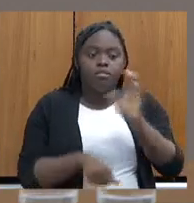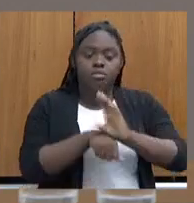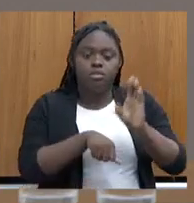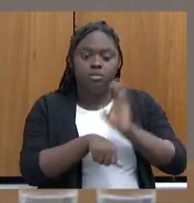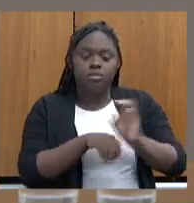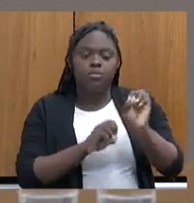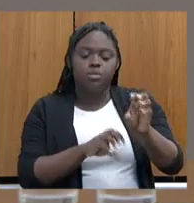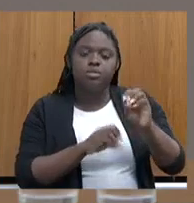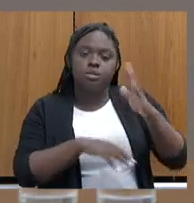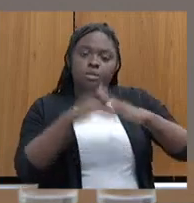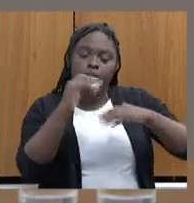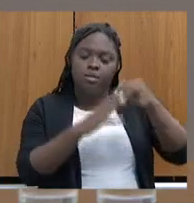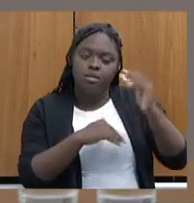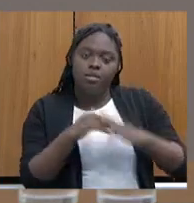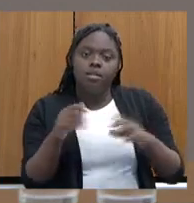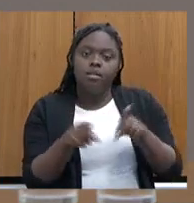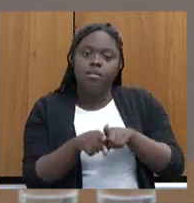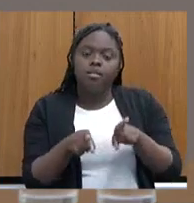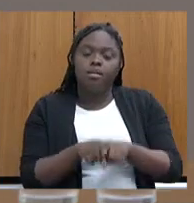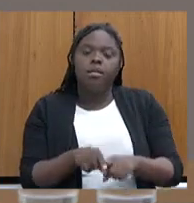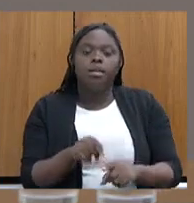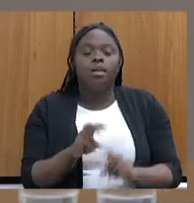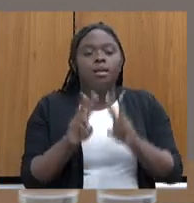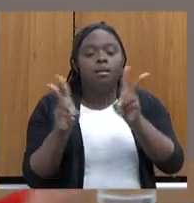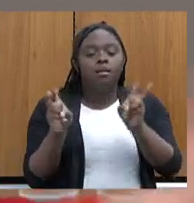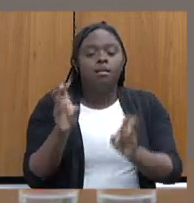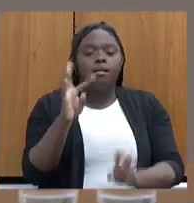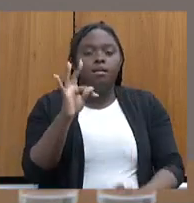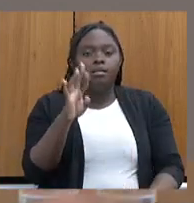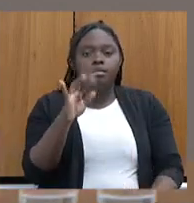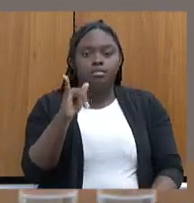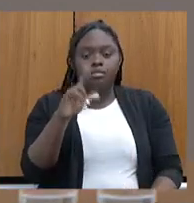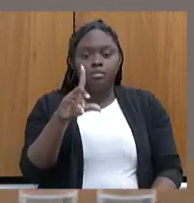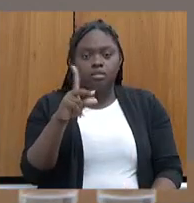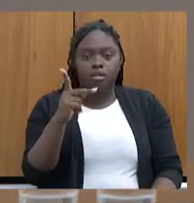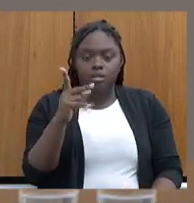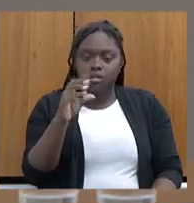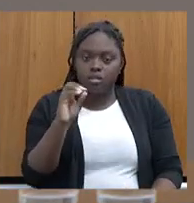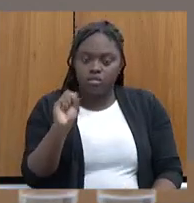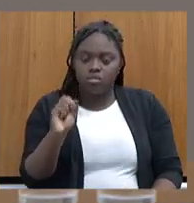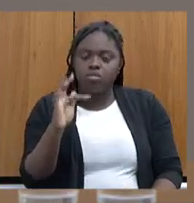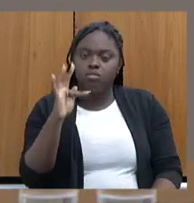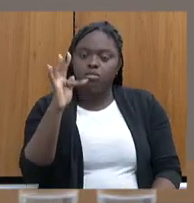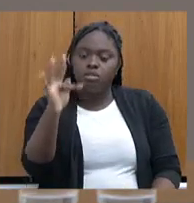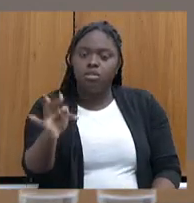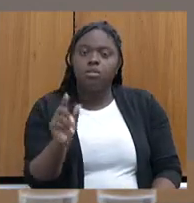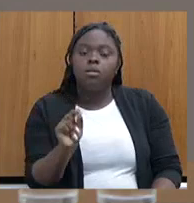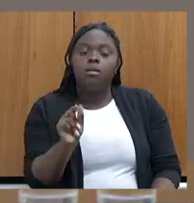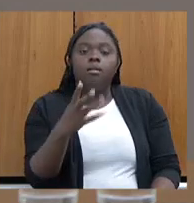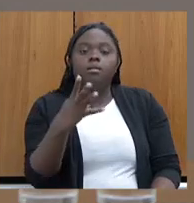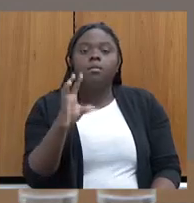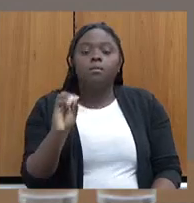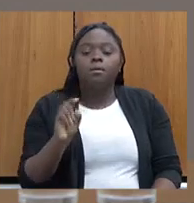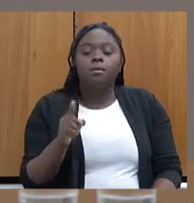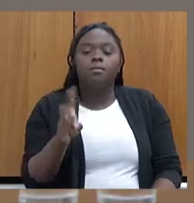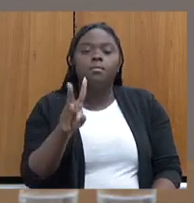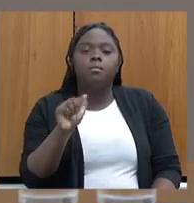continuada. E trilhas do futuro, que é uma parte daqueles 40 mil vagas ofertadas em 2022.